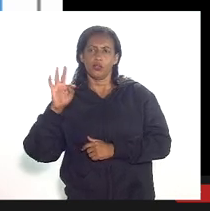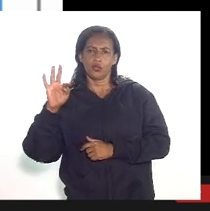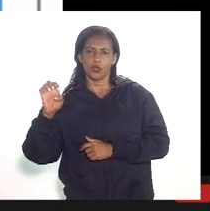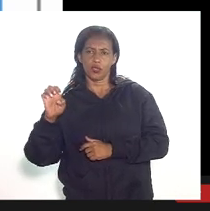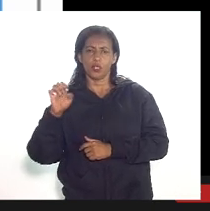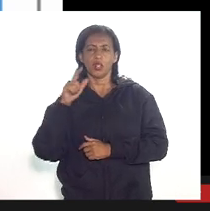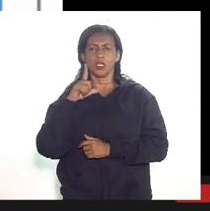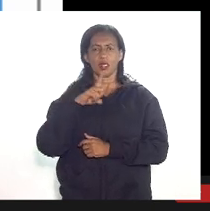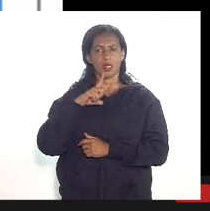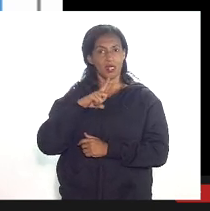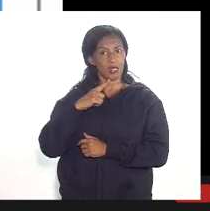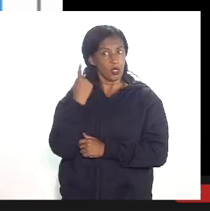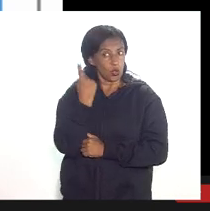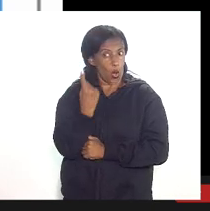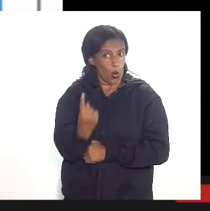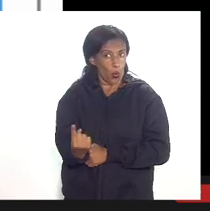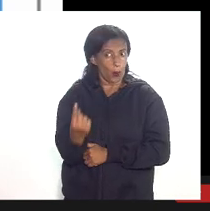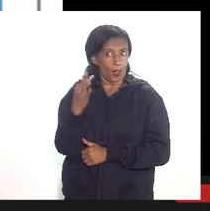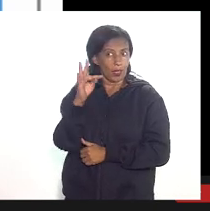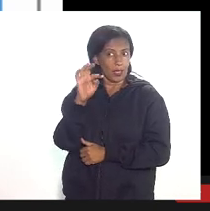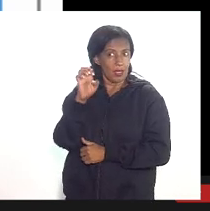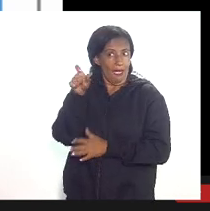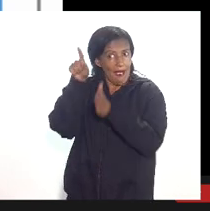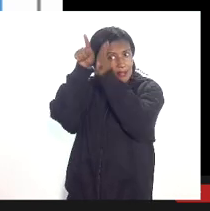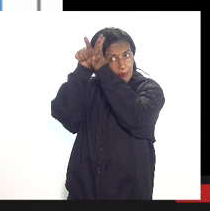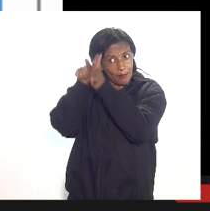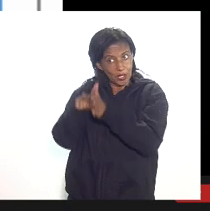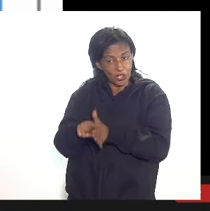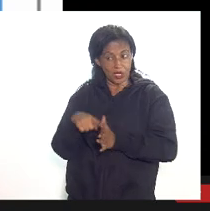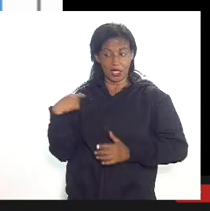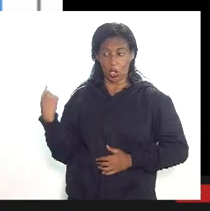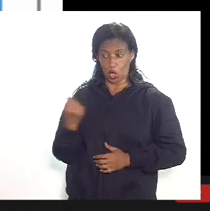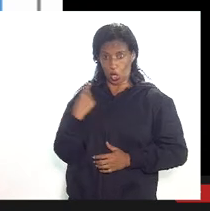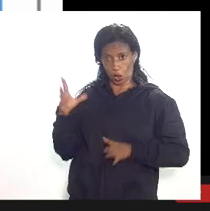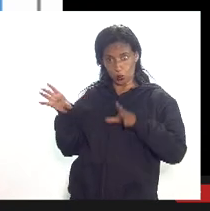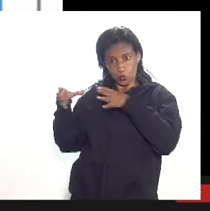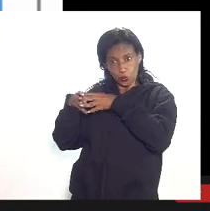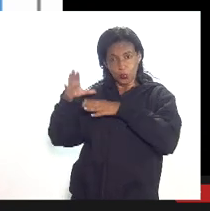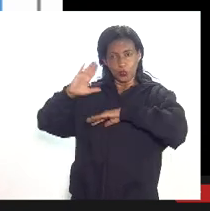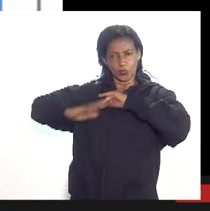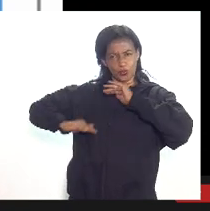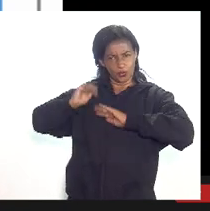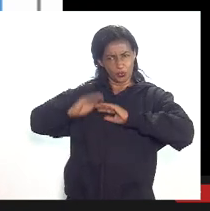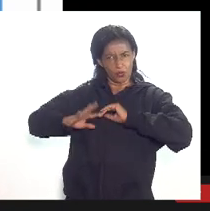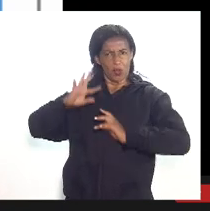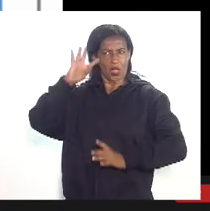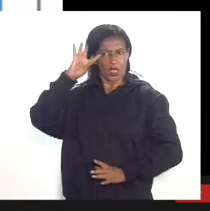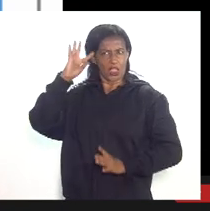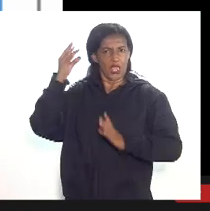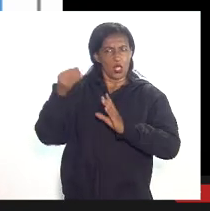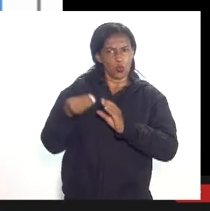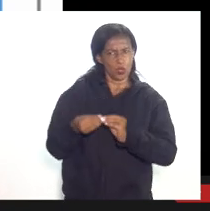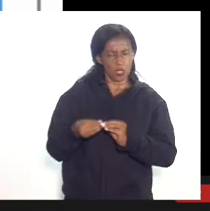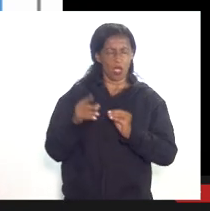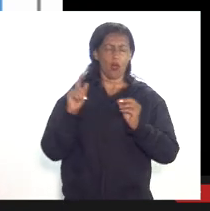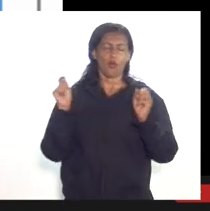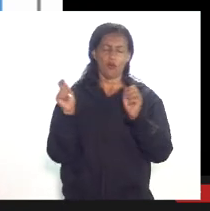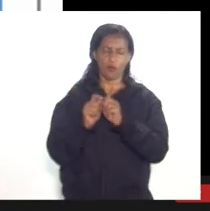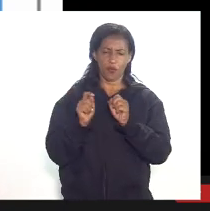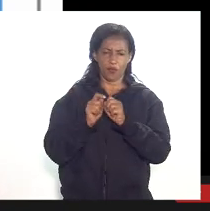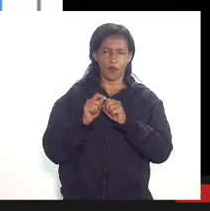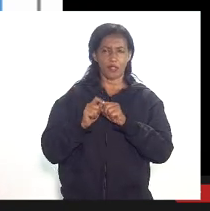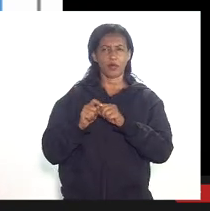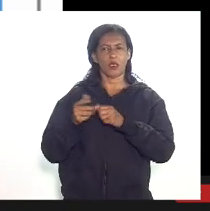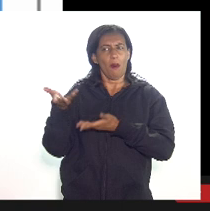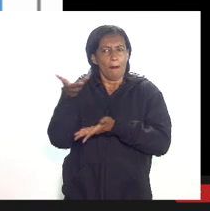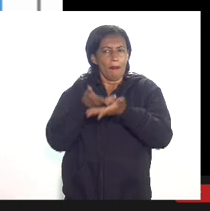que em tese é só uma tese pelos nossos análises foi sim feita uma dedução a maior num campo com participação especial se